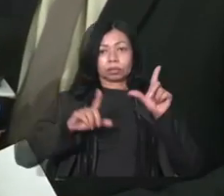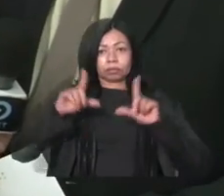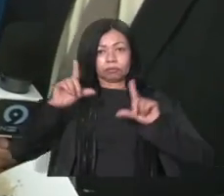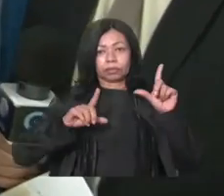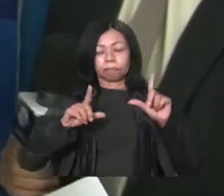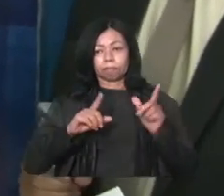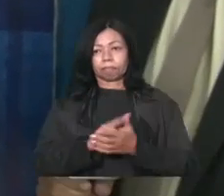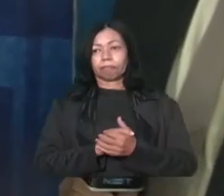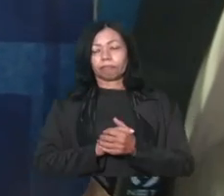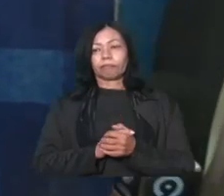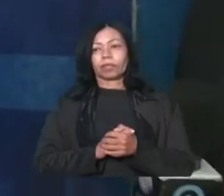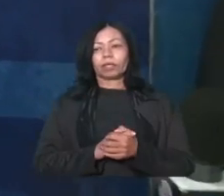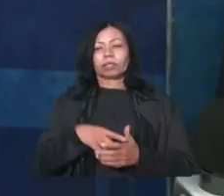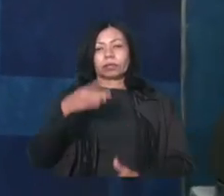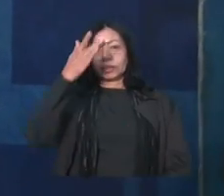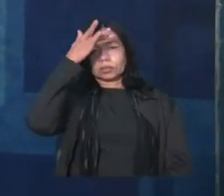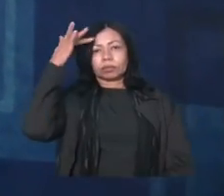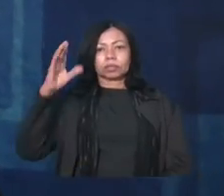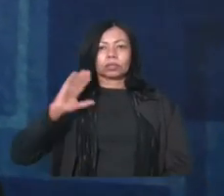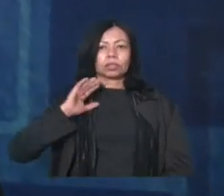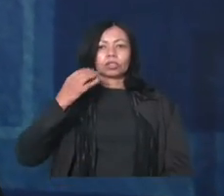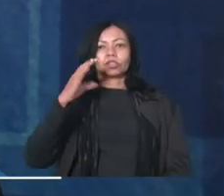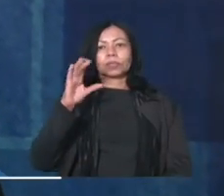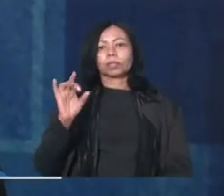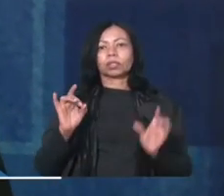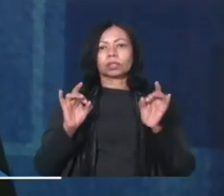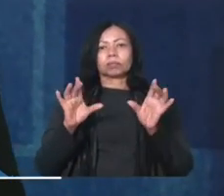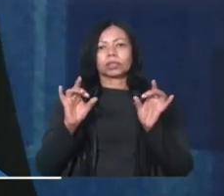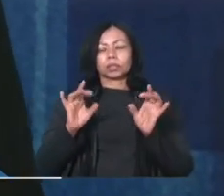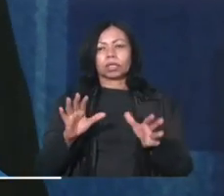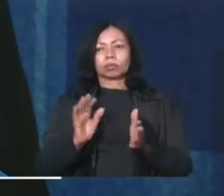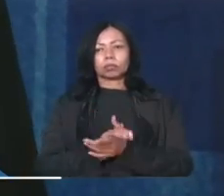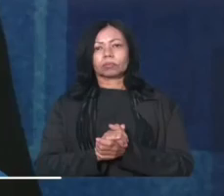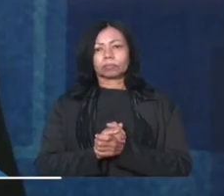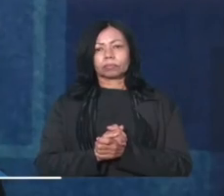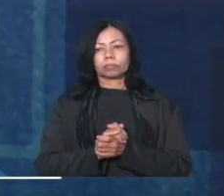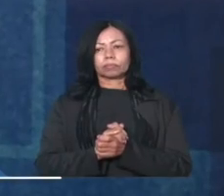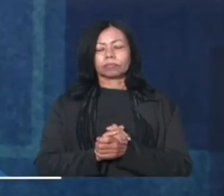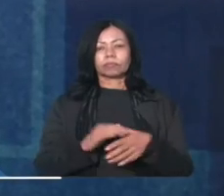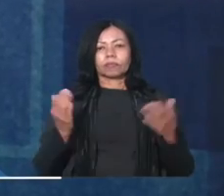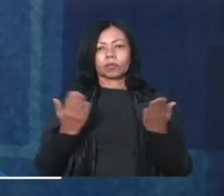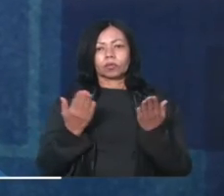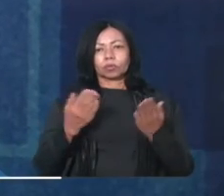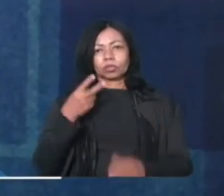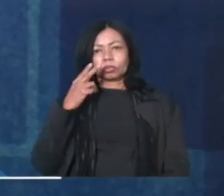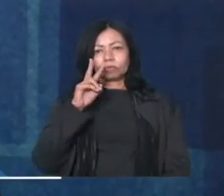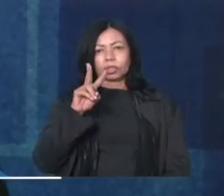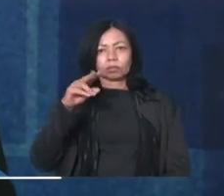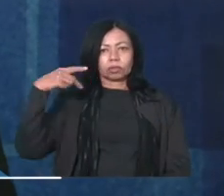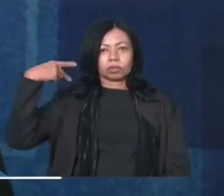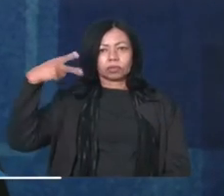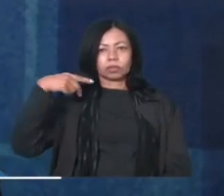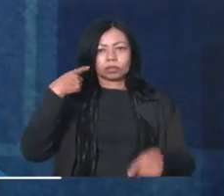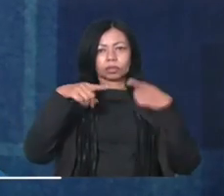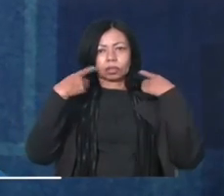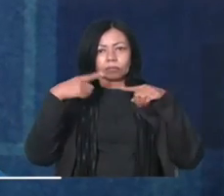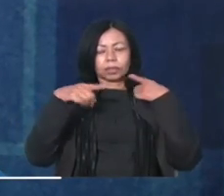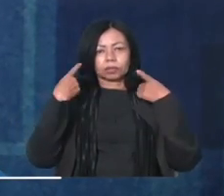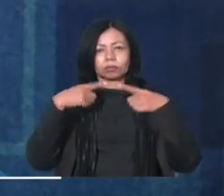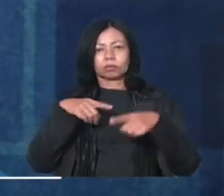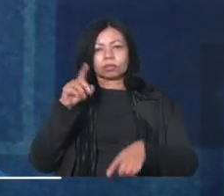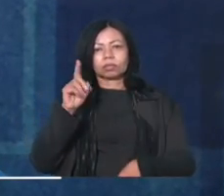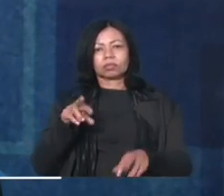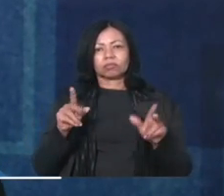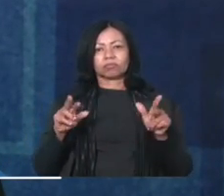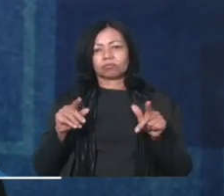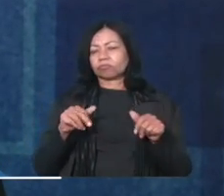O munícipe da cidade de Cubatão em especial, sim, hoje, ouvindo os vereadores, as queixas, que são